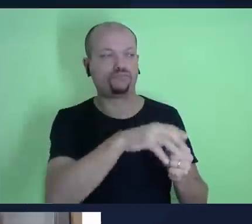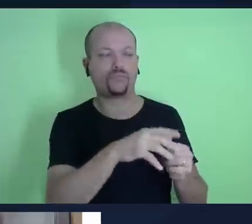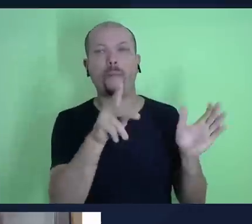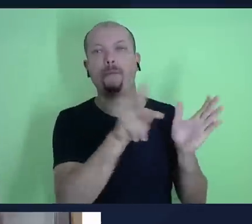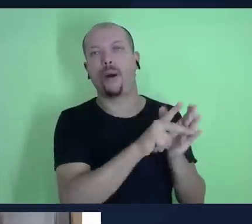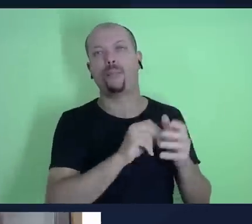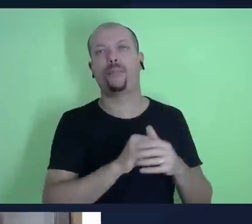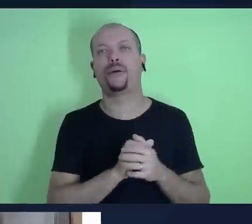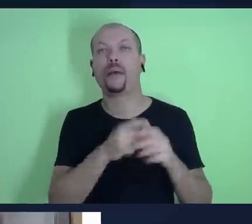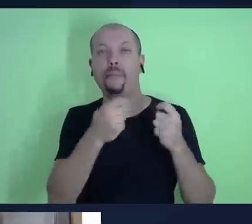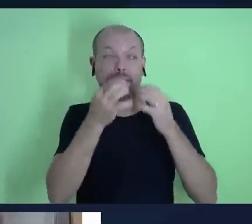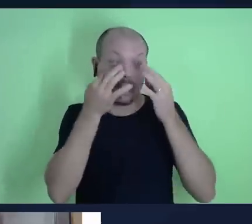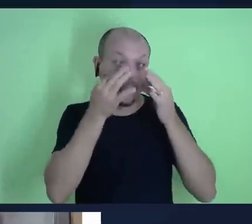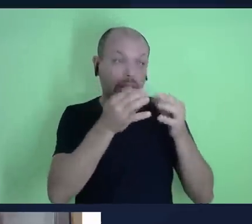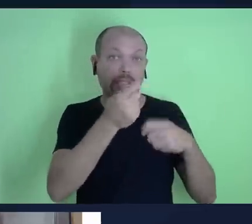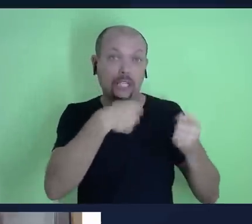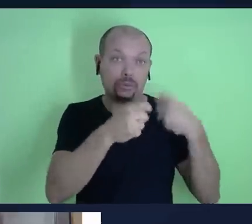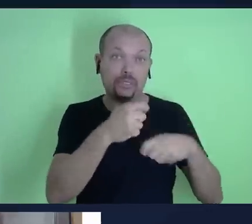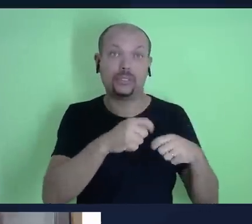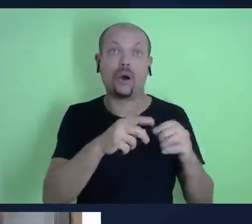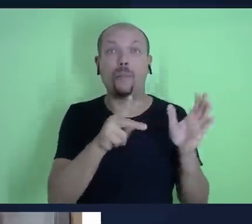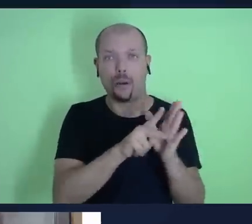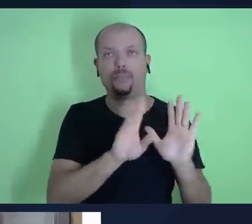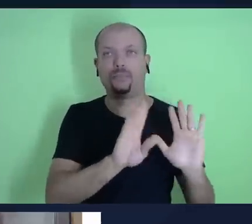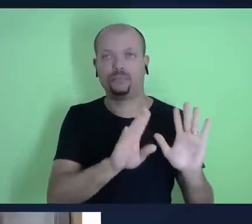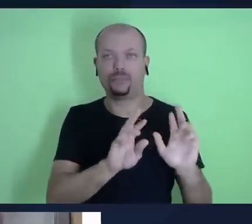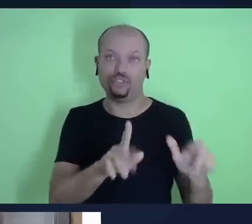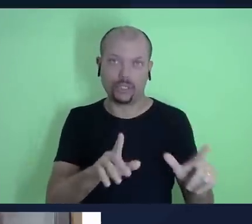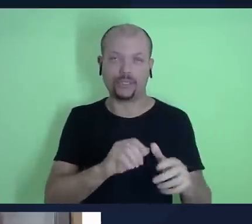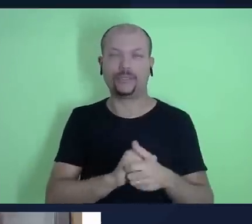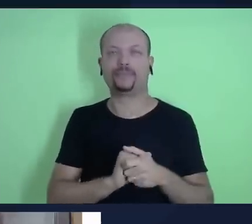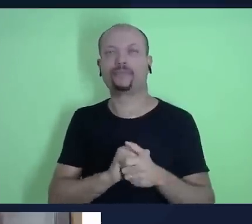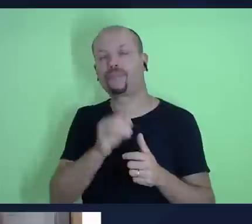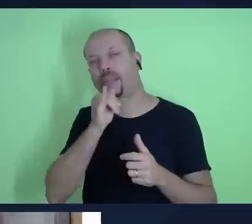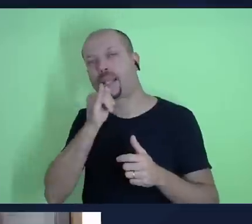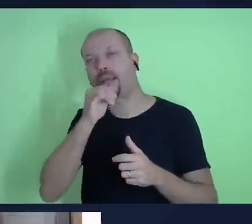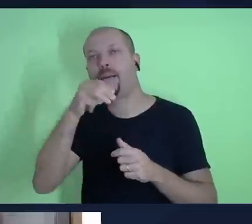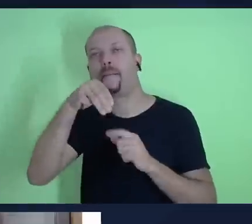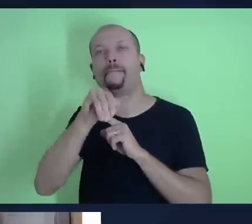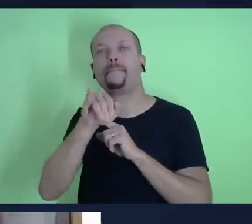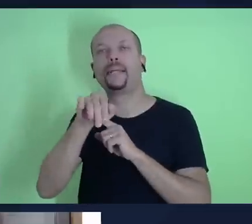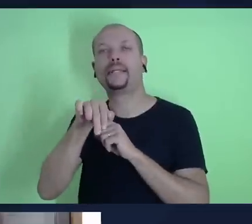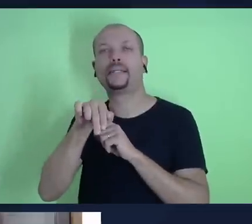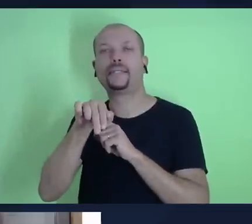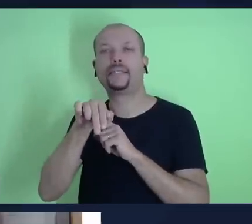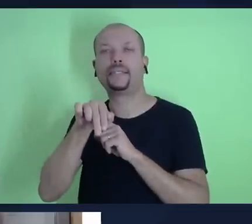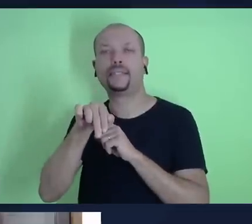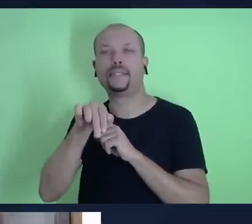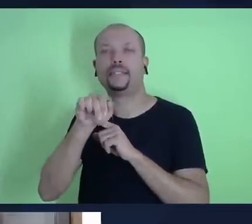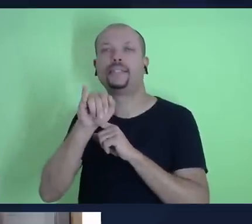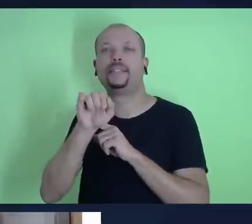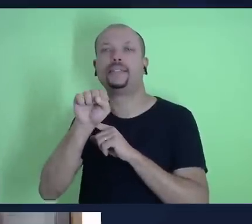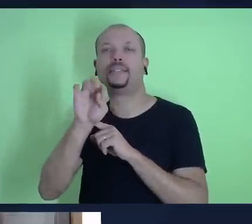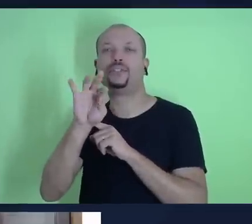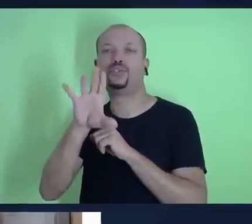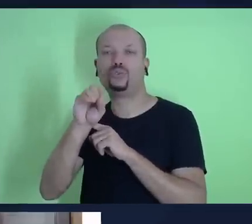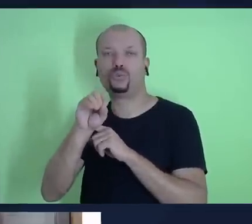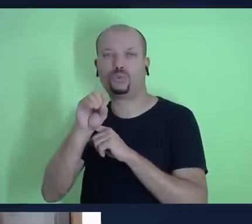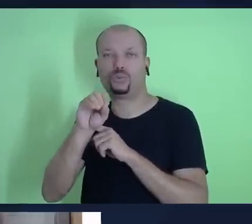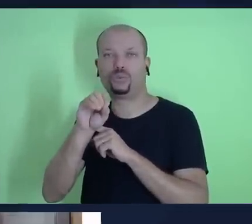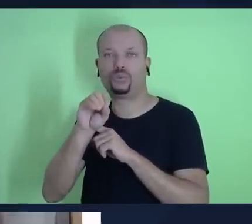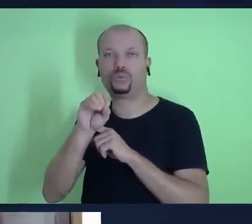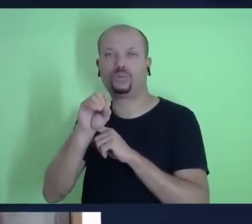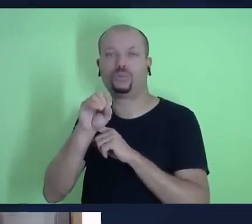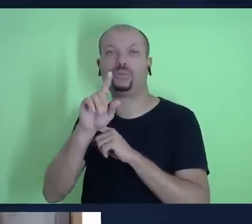precisam de atenção e administração no país certo então o ministro ele é um representante ou